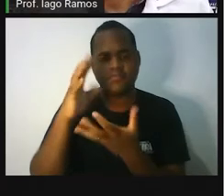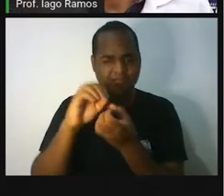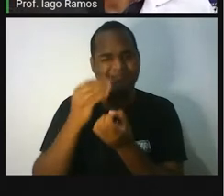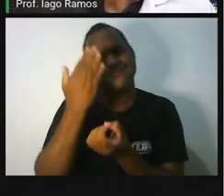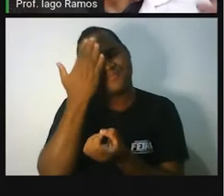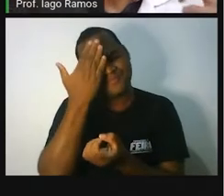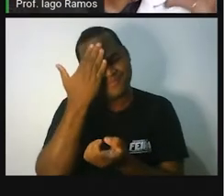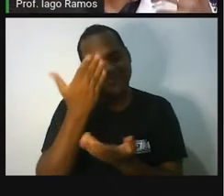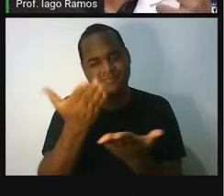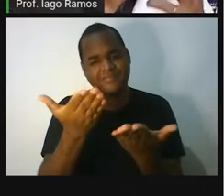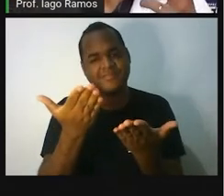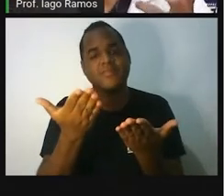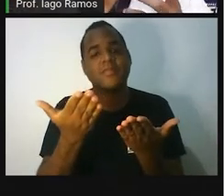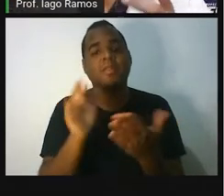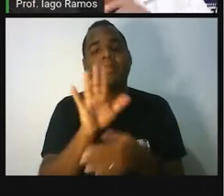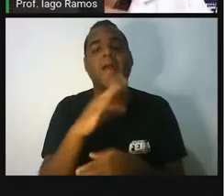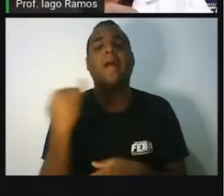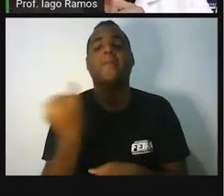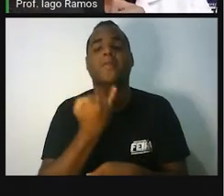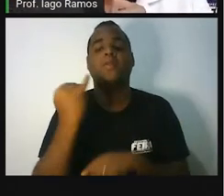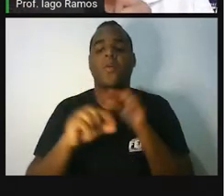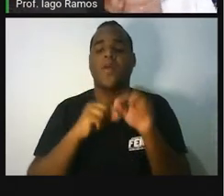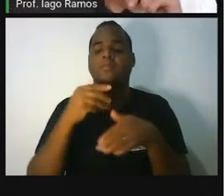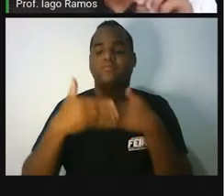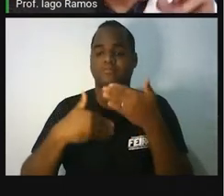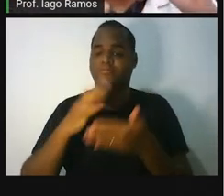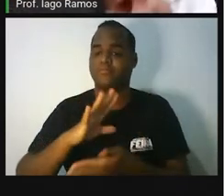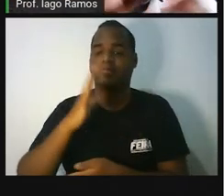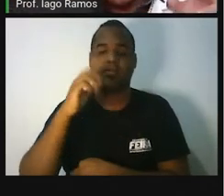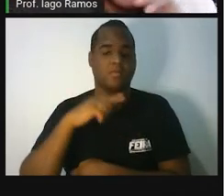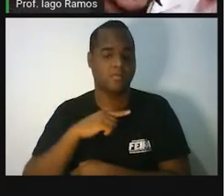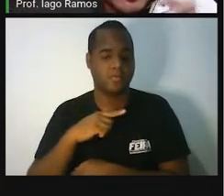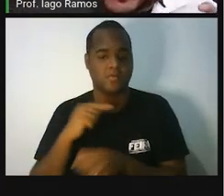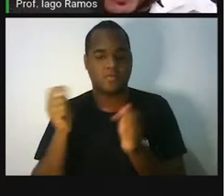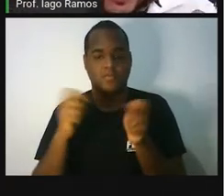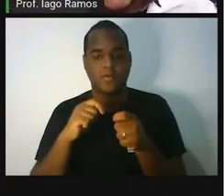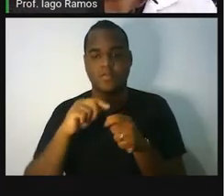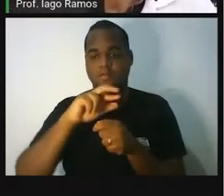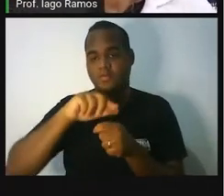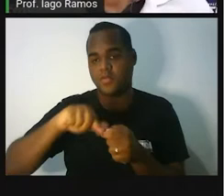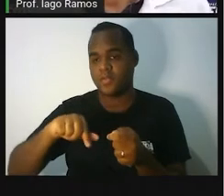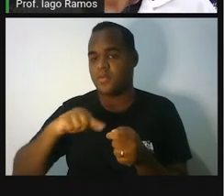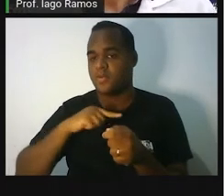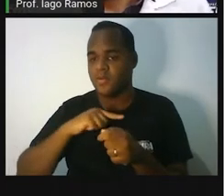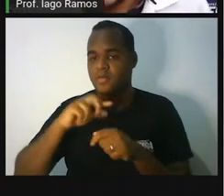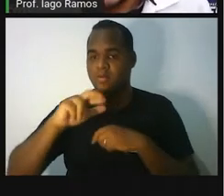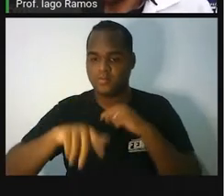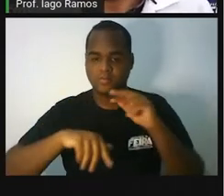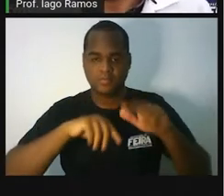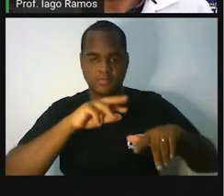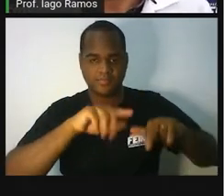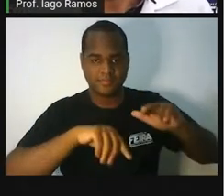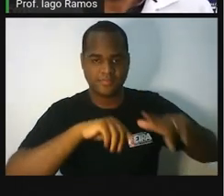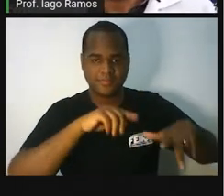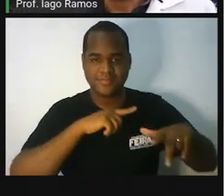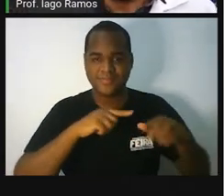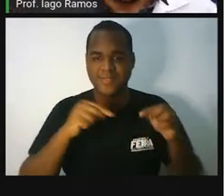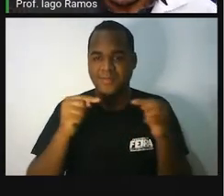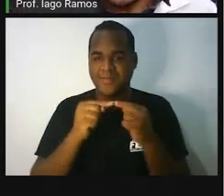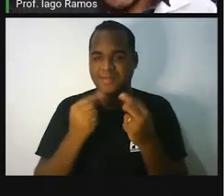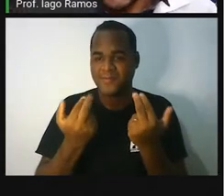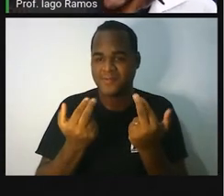mas o que é que acontece se a gente fizer algumas coisinhas nessa igualdade?